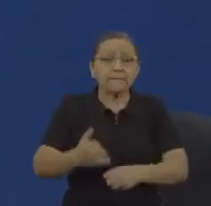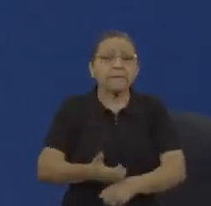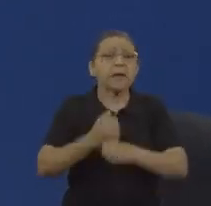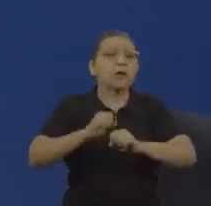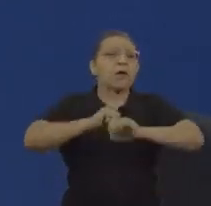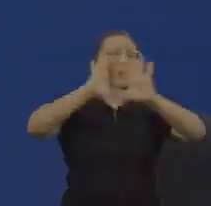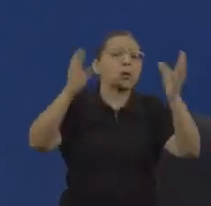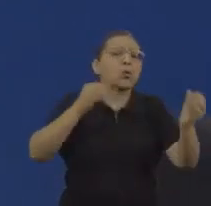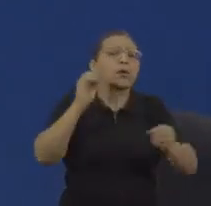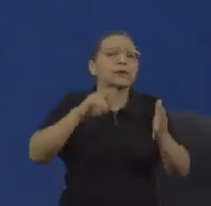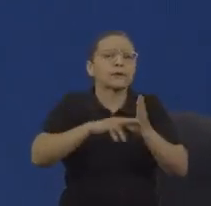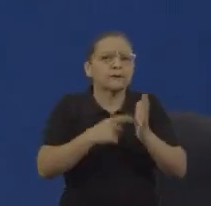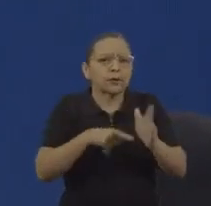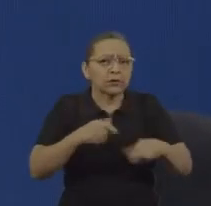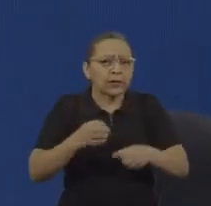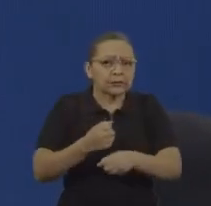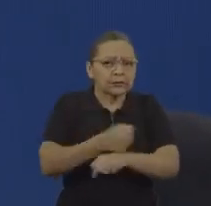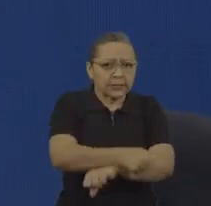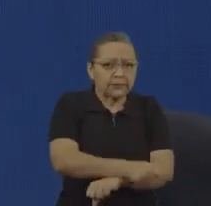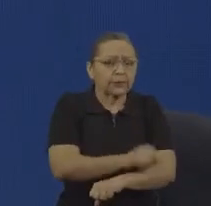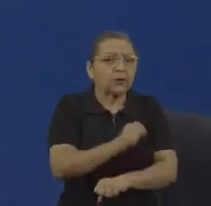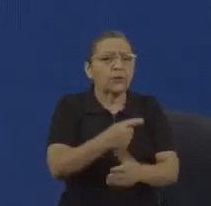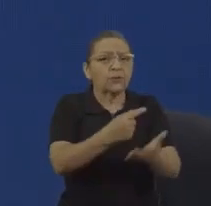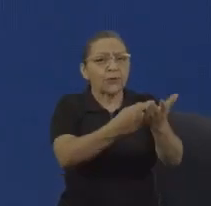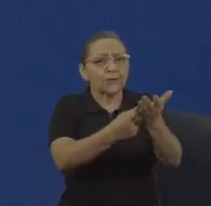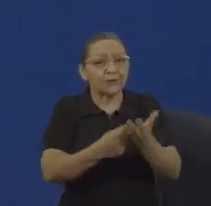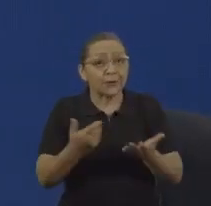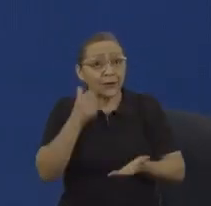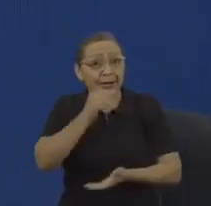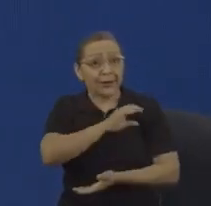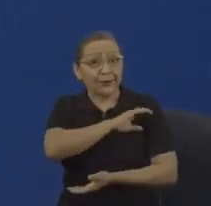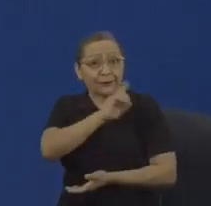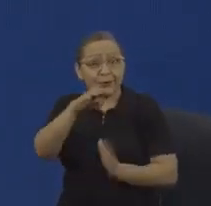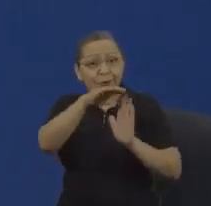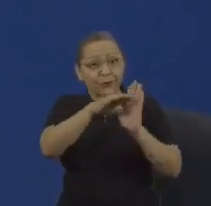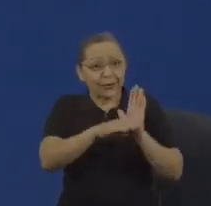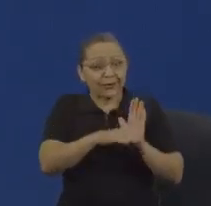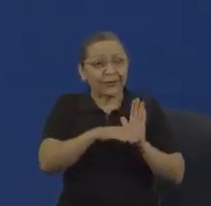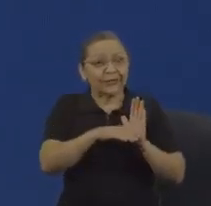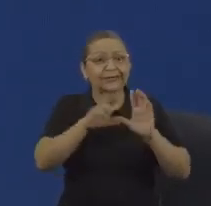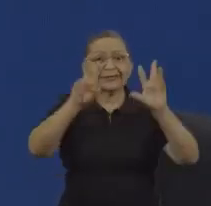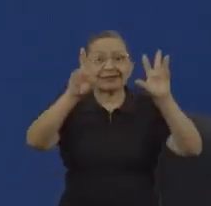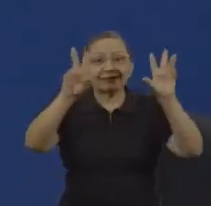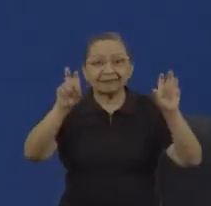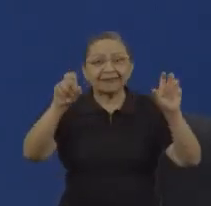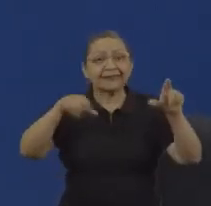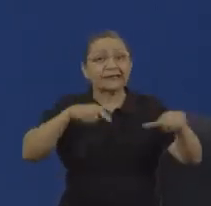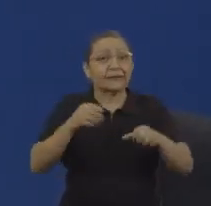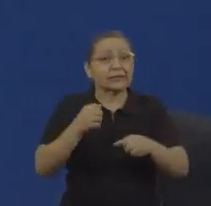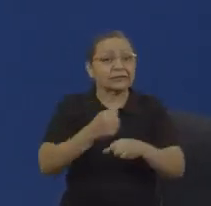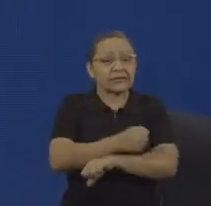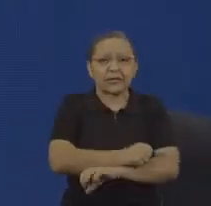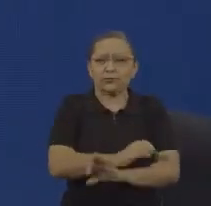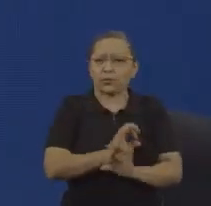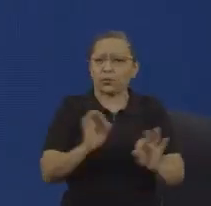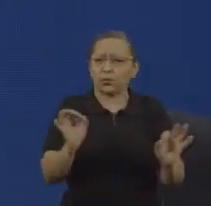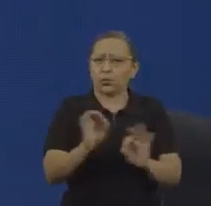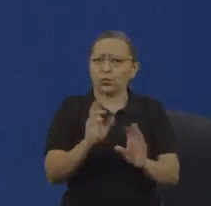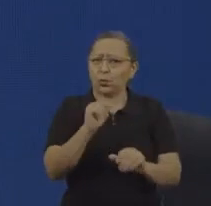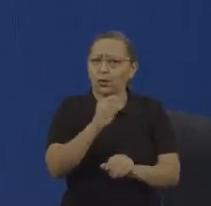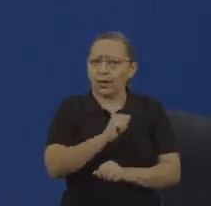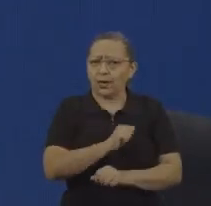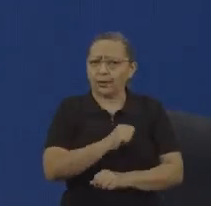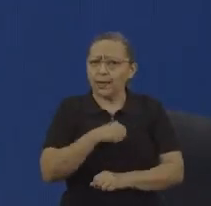escravo. Para isso, convidamos a coordenadora do programa Trabalho Escravo Nem Pensar, da Repórter